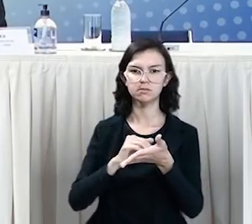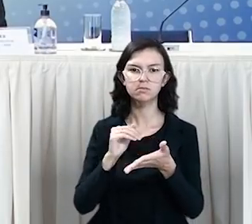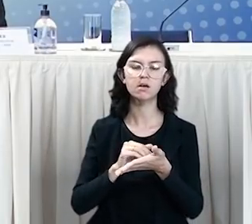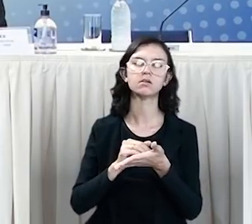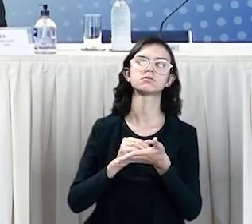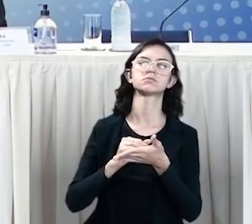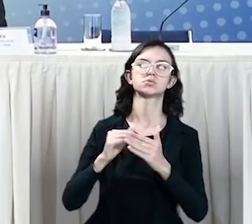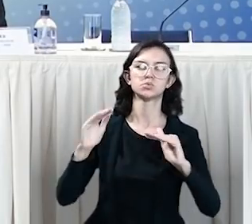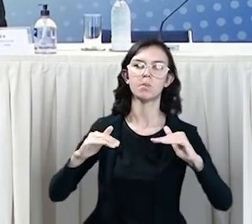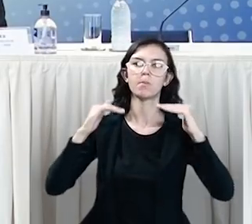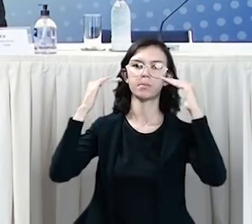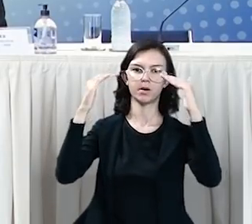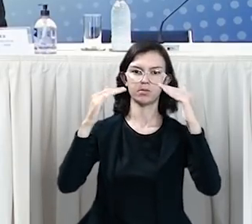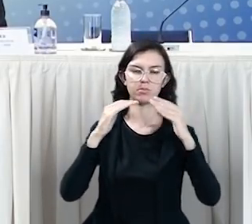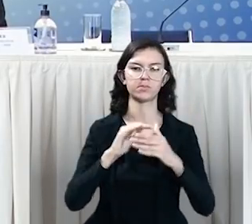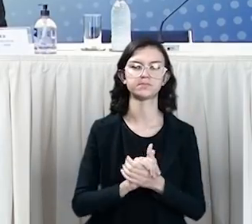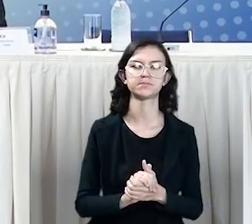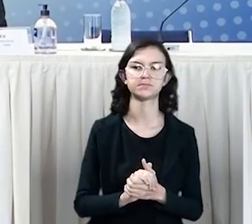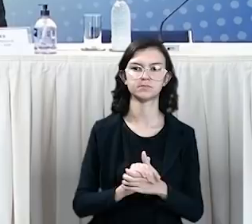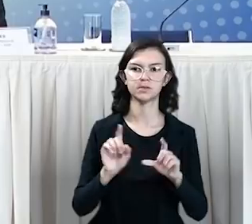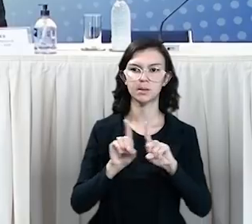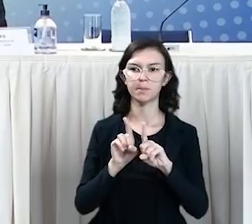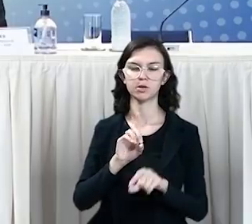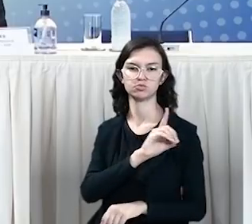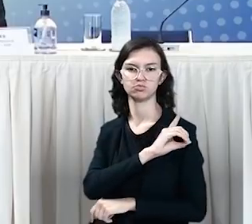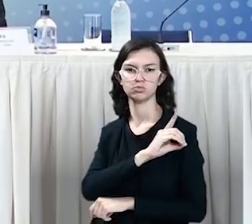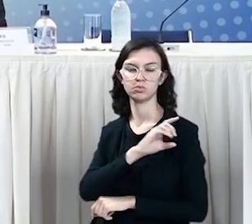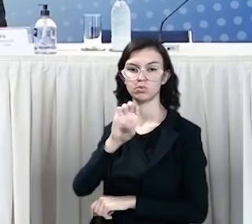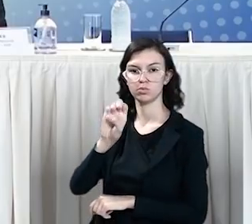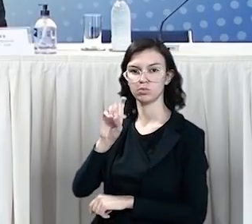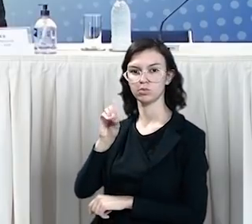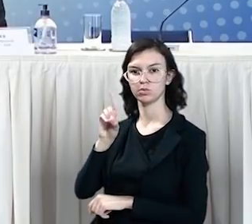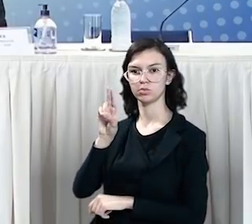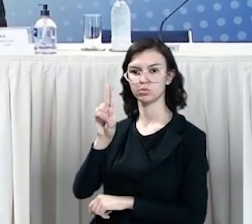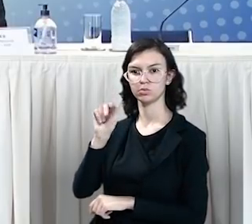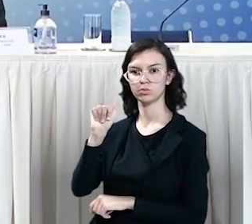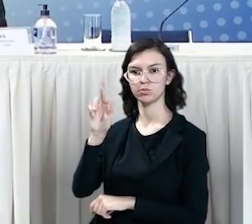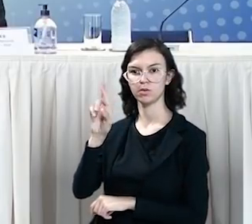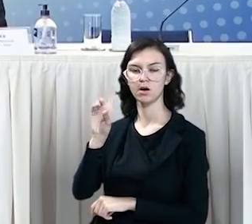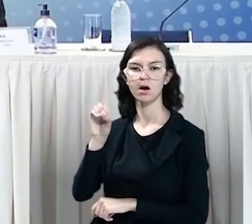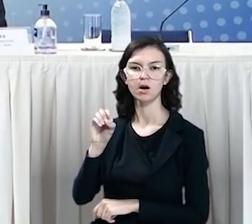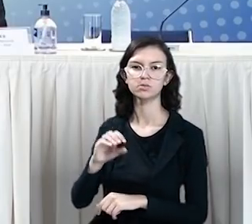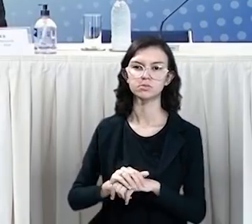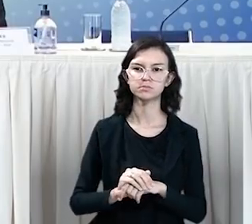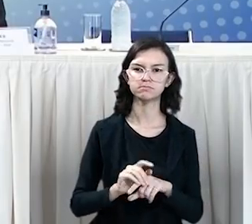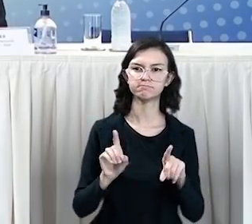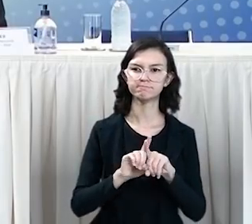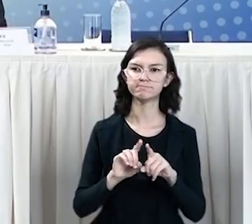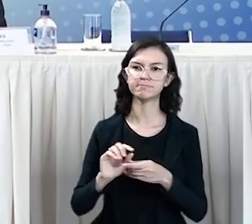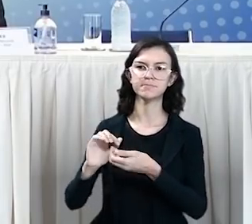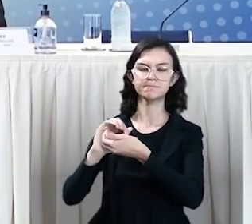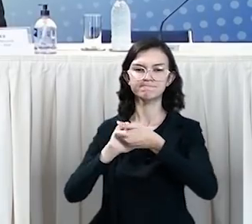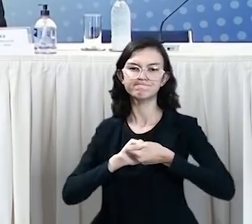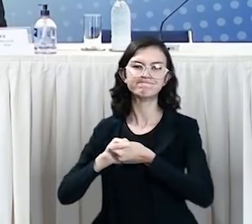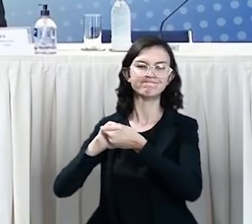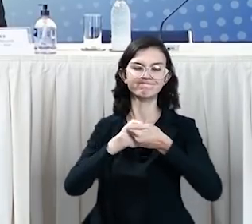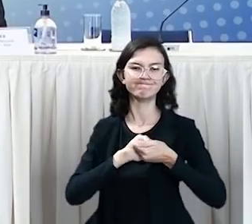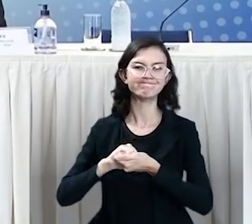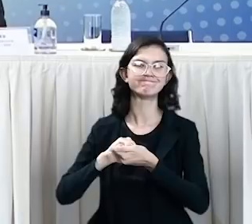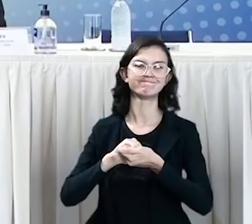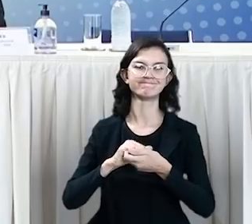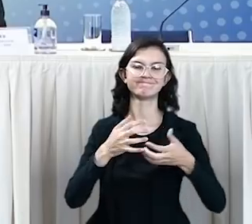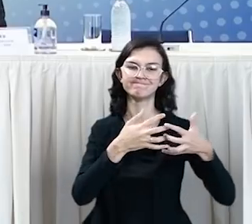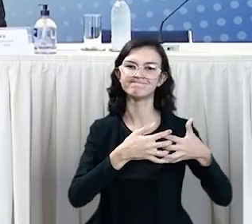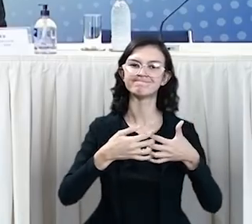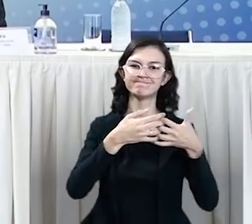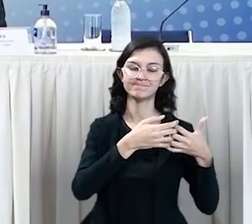Educação Superior, o secretário adjunto Tomás, o diretor Eduardo, e agradecer também a parceria, mais uma vez, mais uma